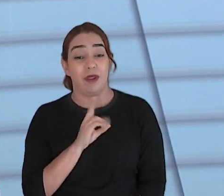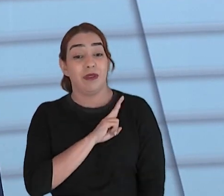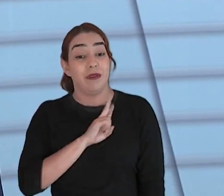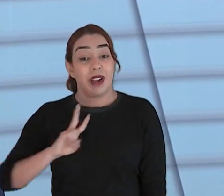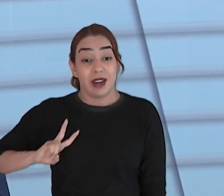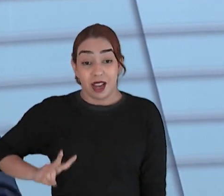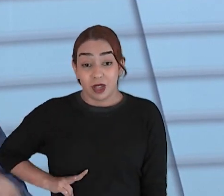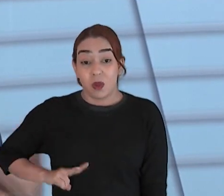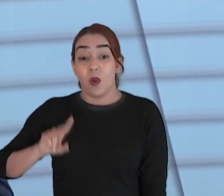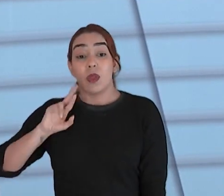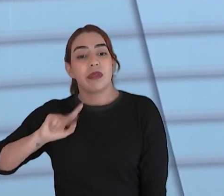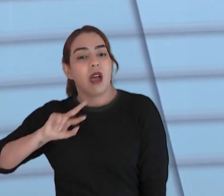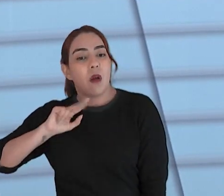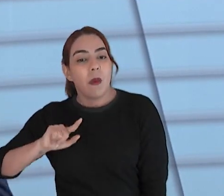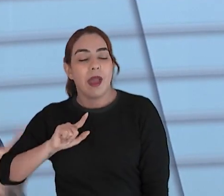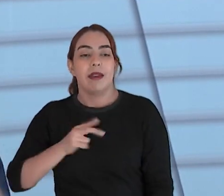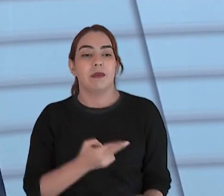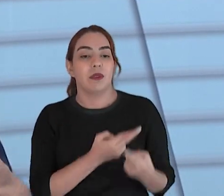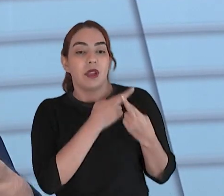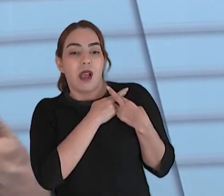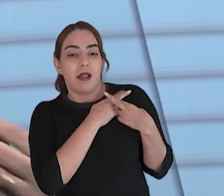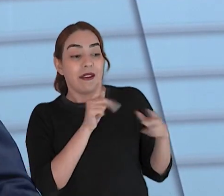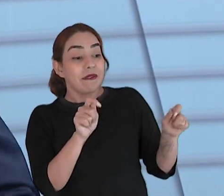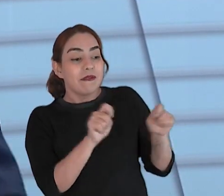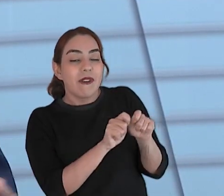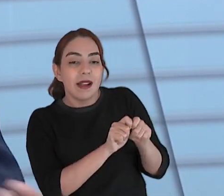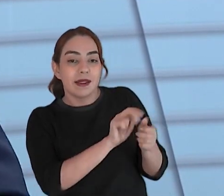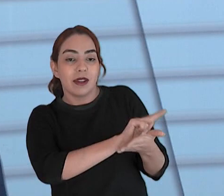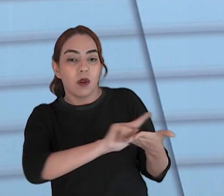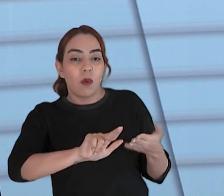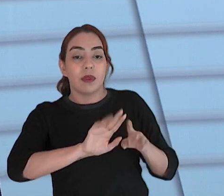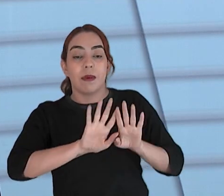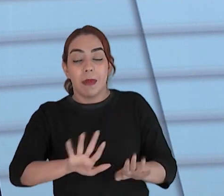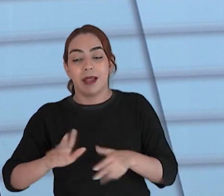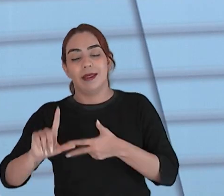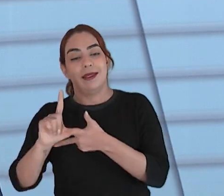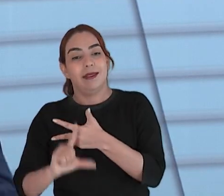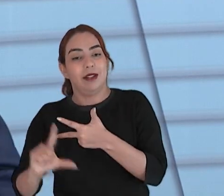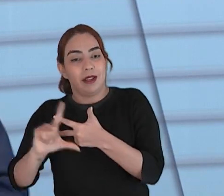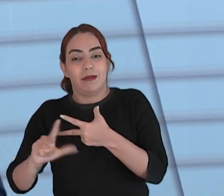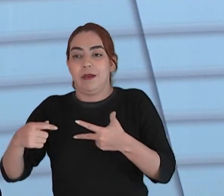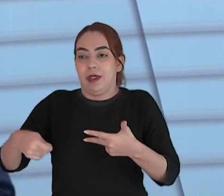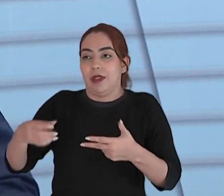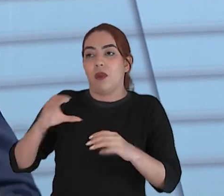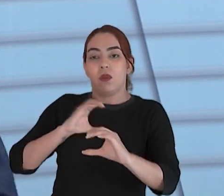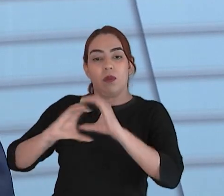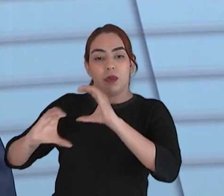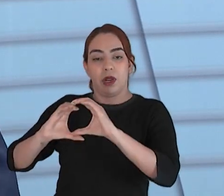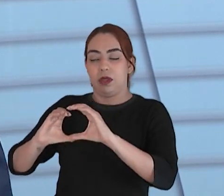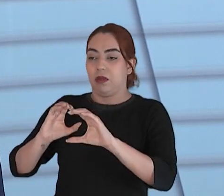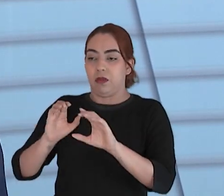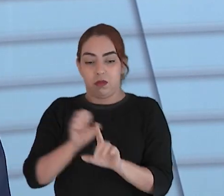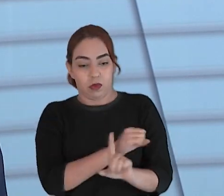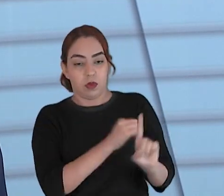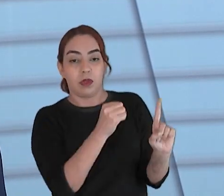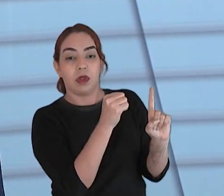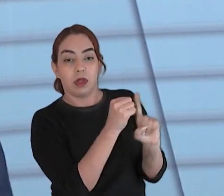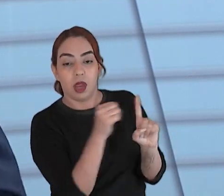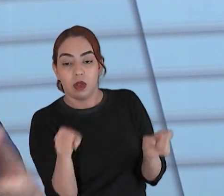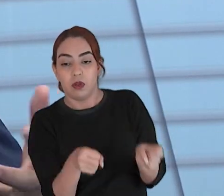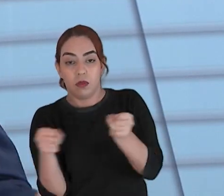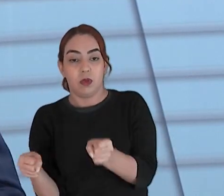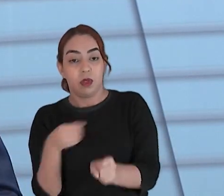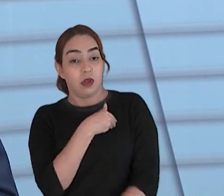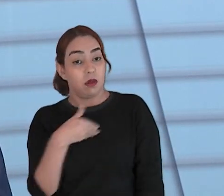execução de obras, mas a gente precisava fazer essa interlocução entre a população e o poder público,